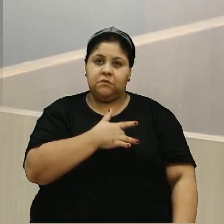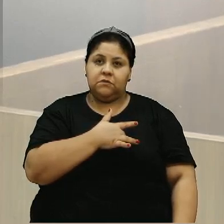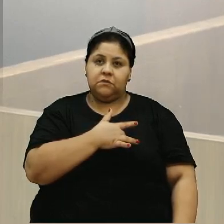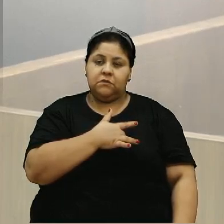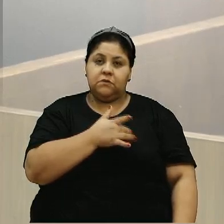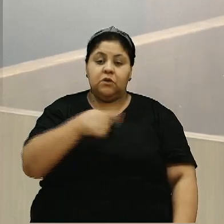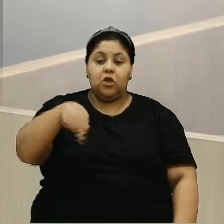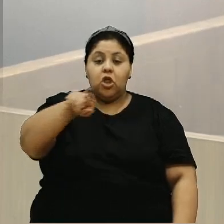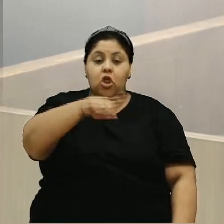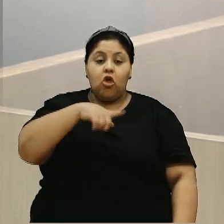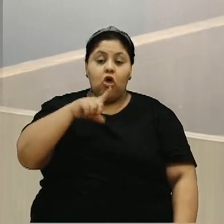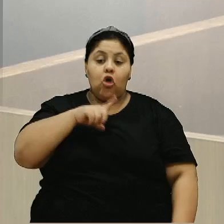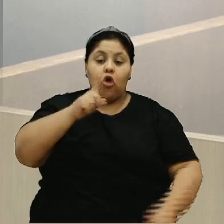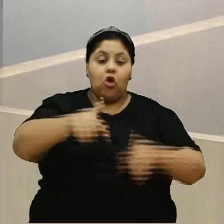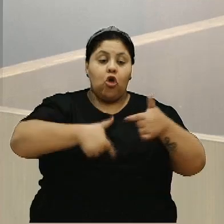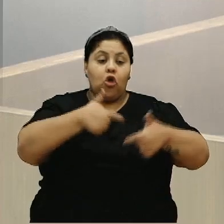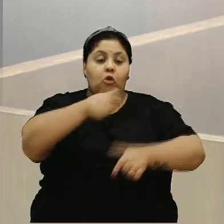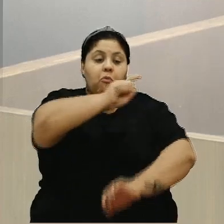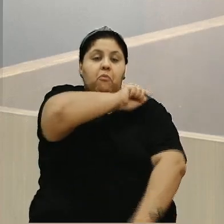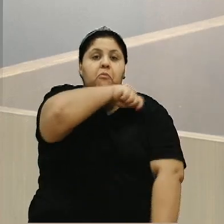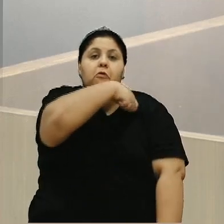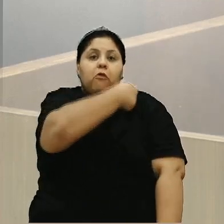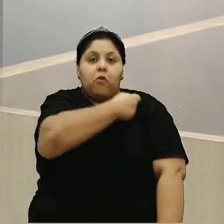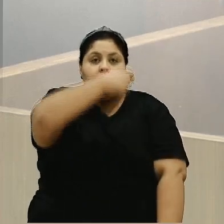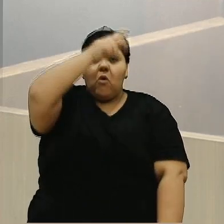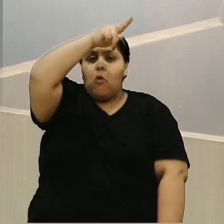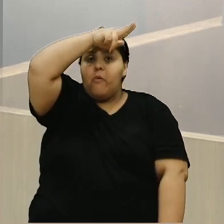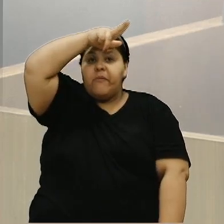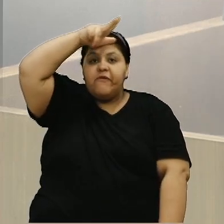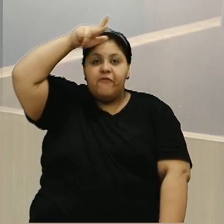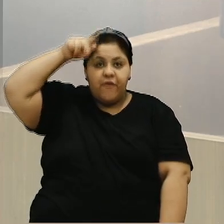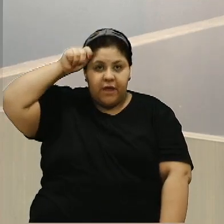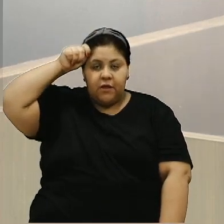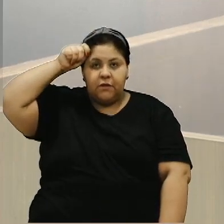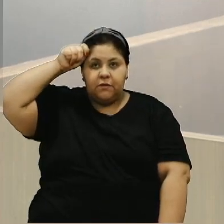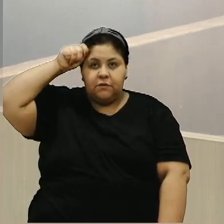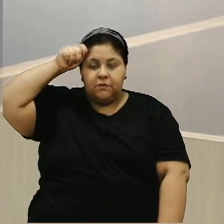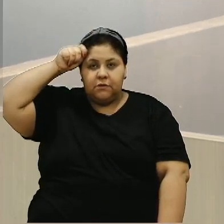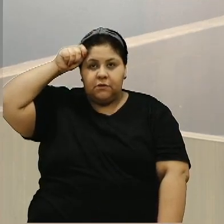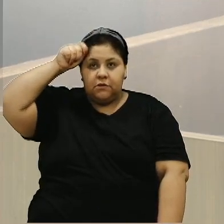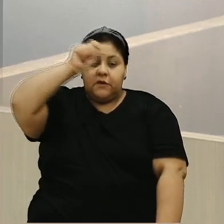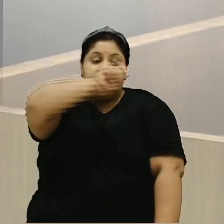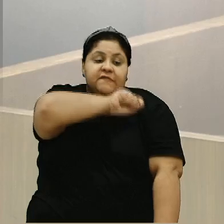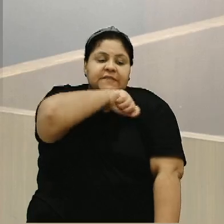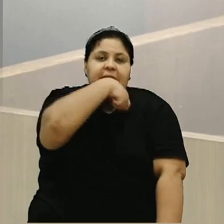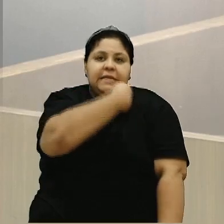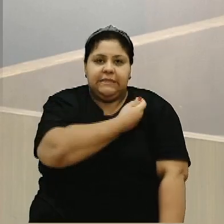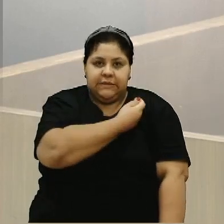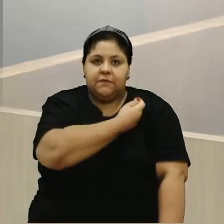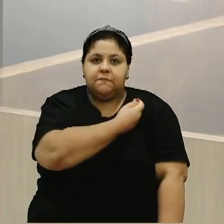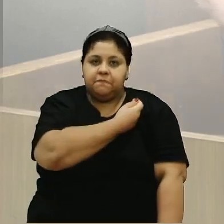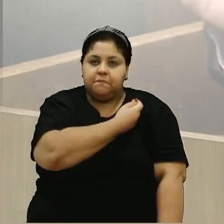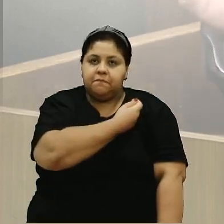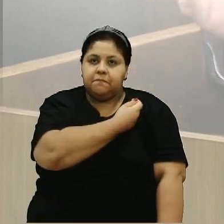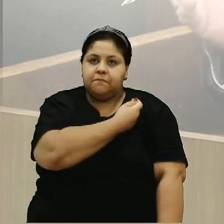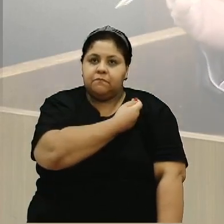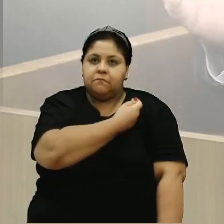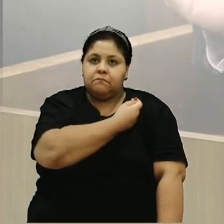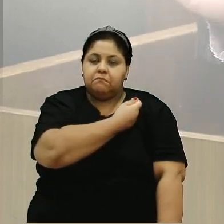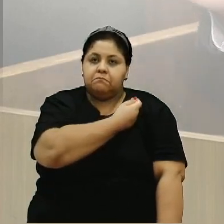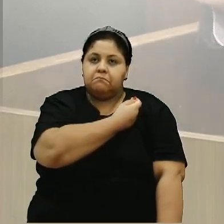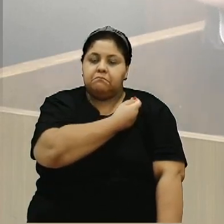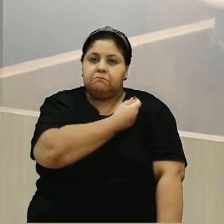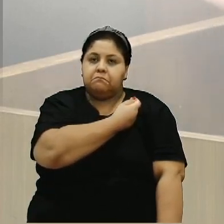Nós temos a função aqui de fiscalizar. O prefeito, o prefeito fiscaliza. Tornou público